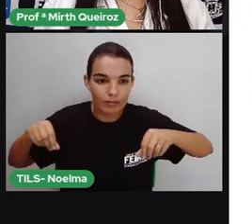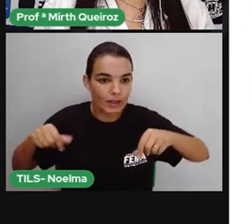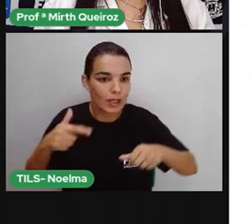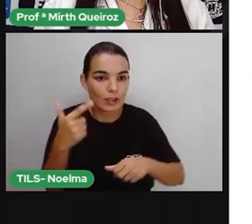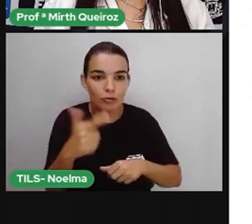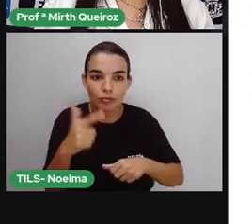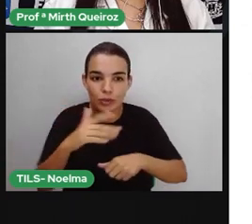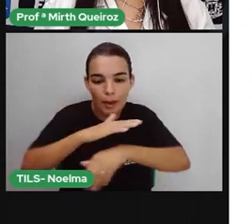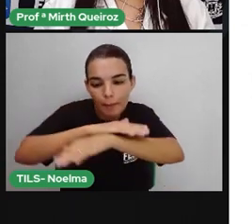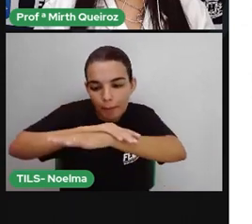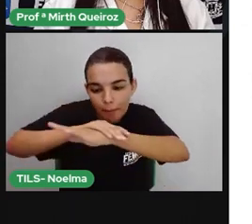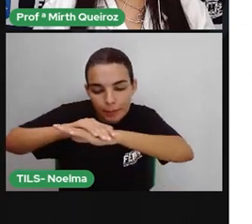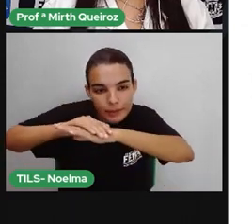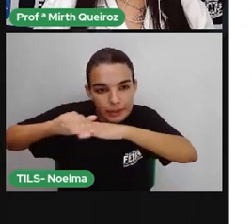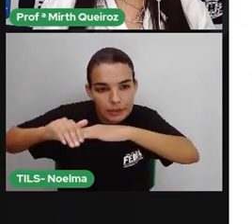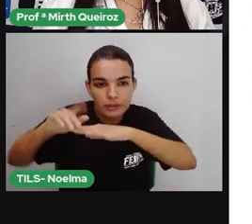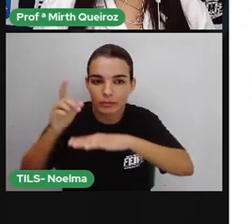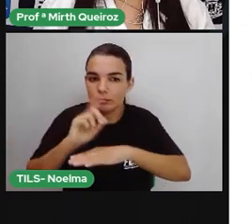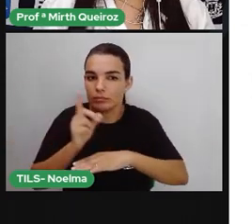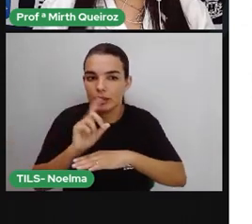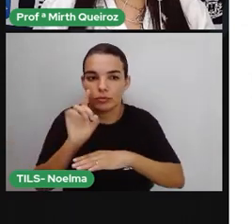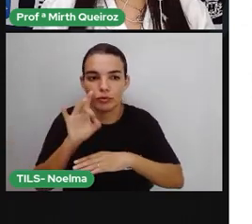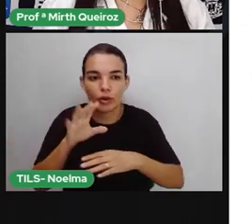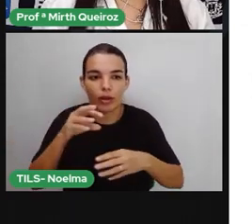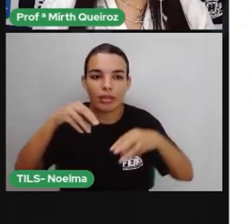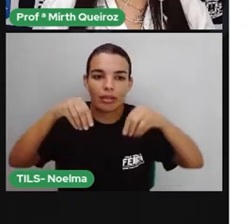locais onde ficavam os escravos.